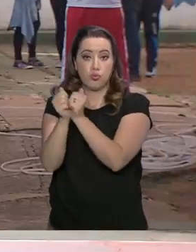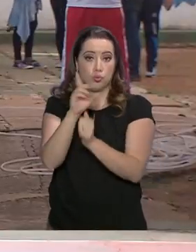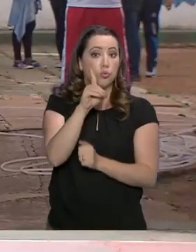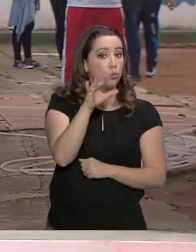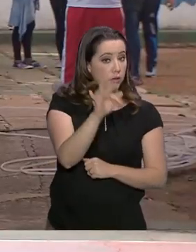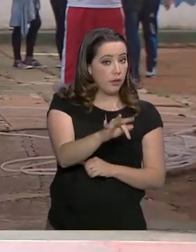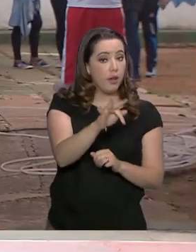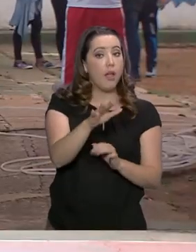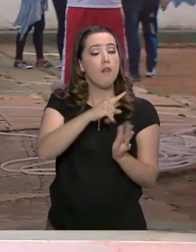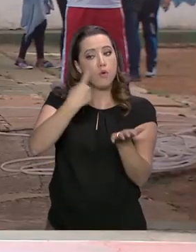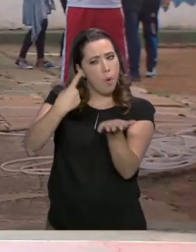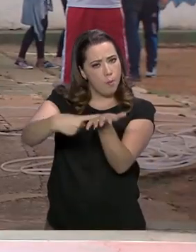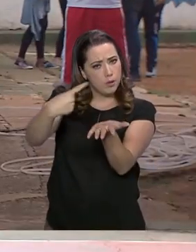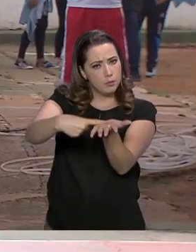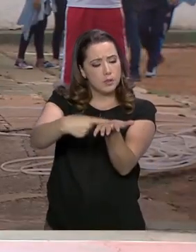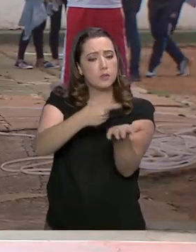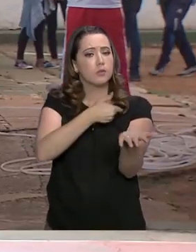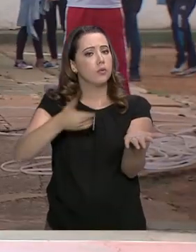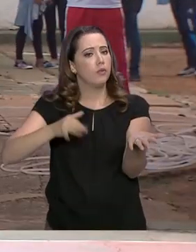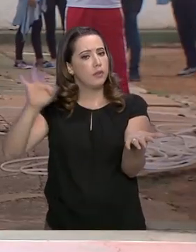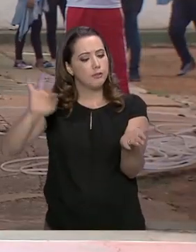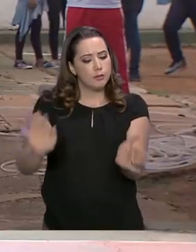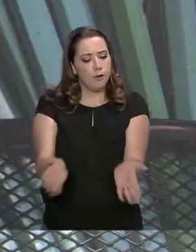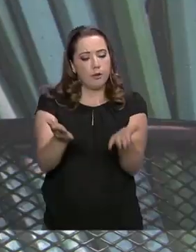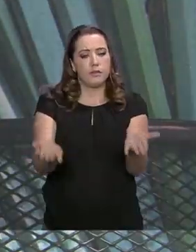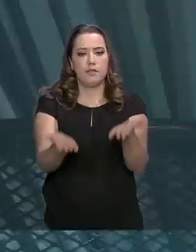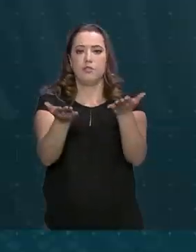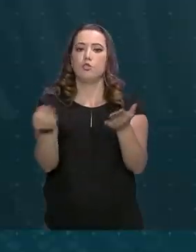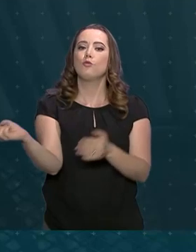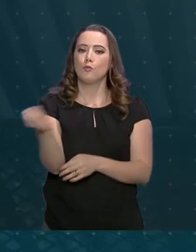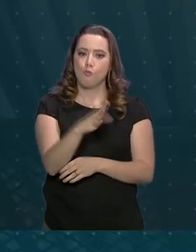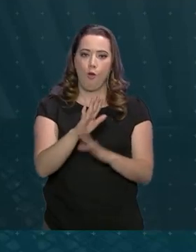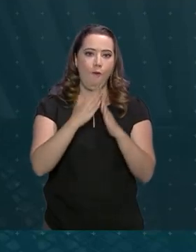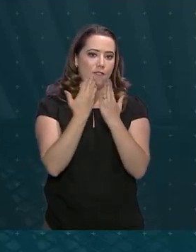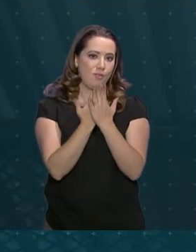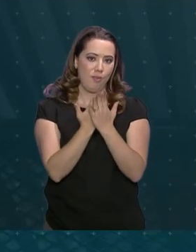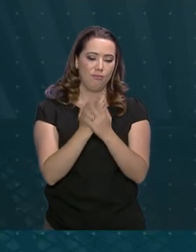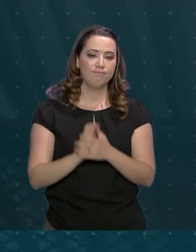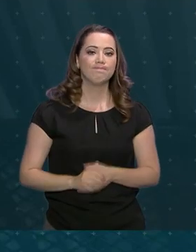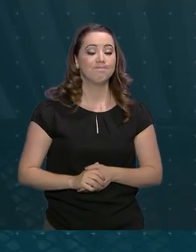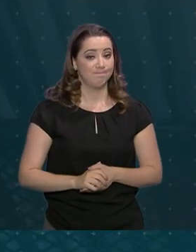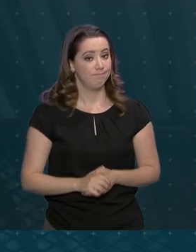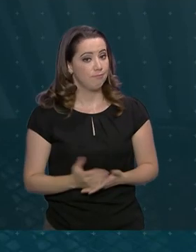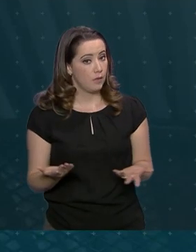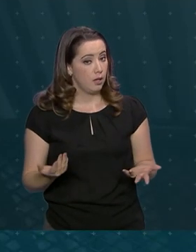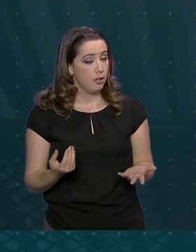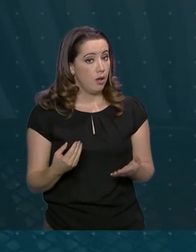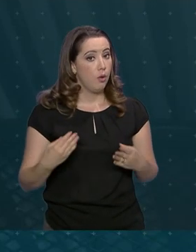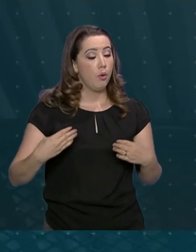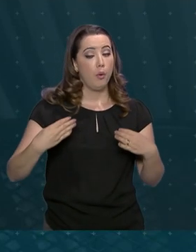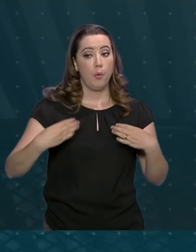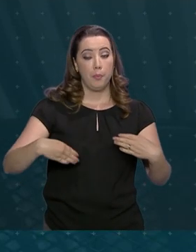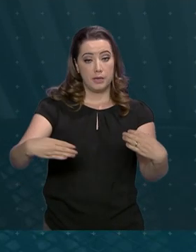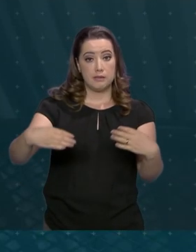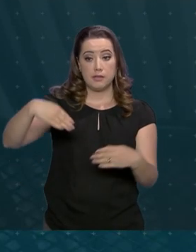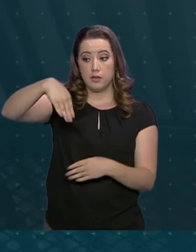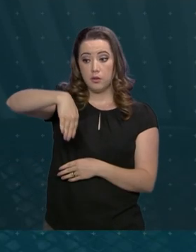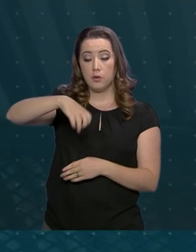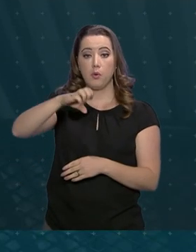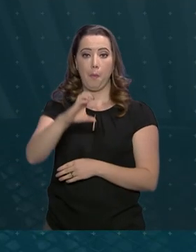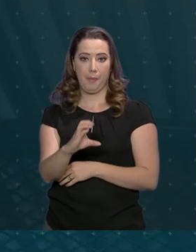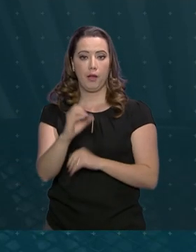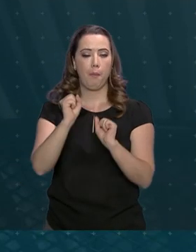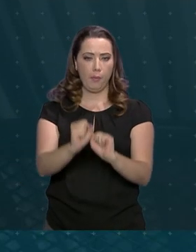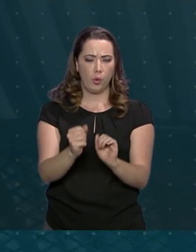do governo federal que incentiva a implantação do modelo. Cada estado terá apoio do Ministério da Educação para abrir pelo menos duas